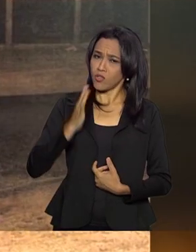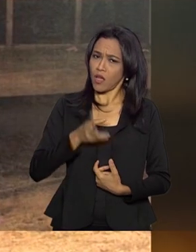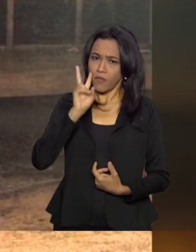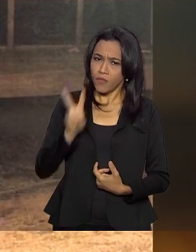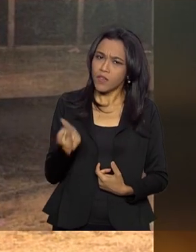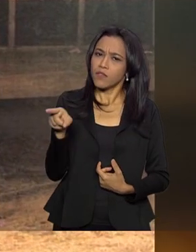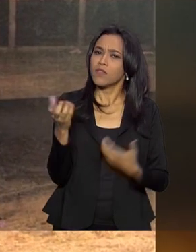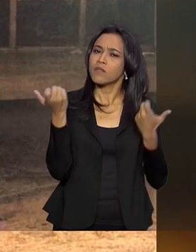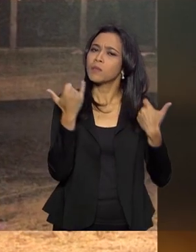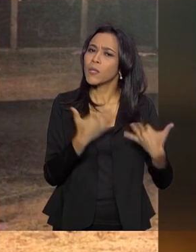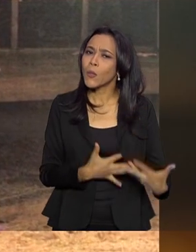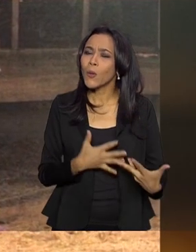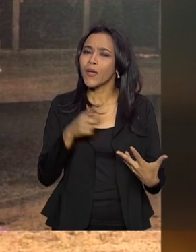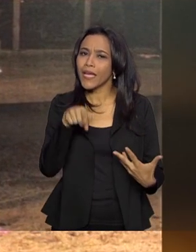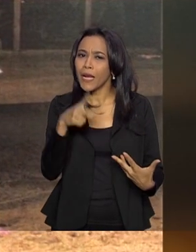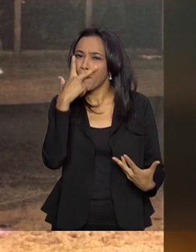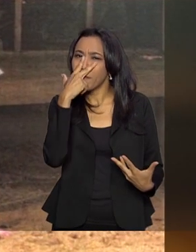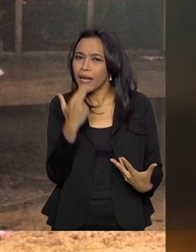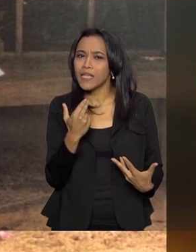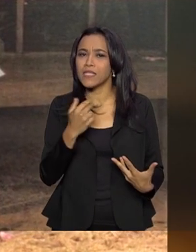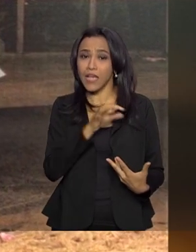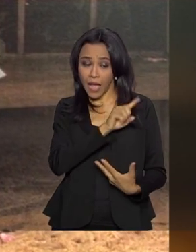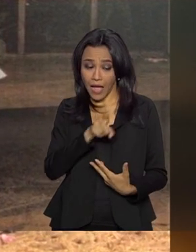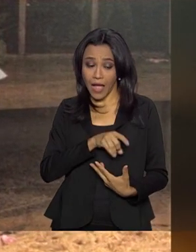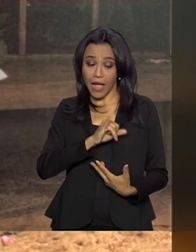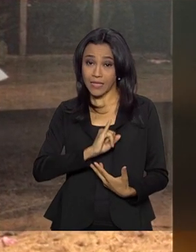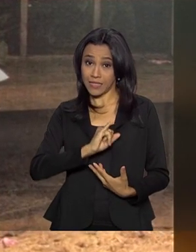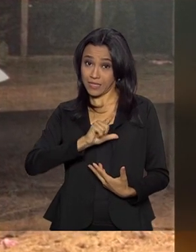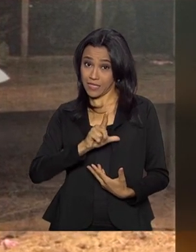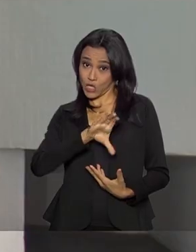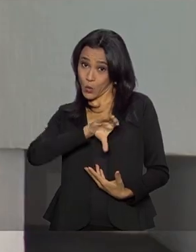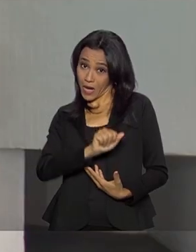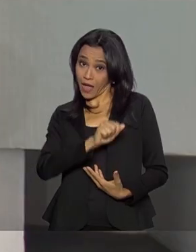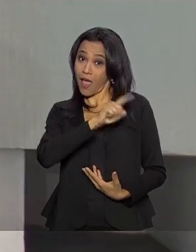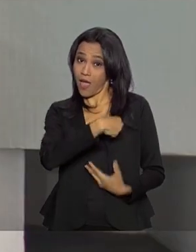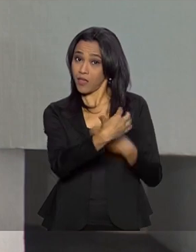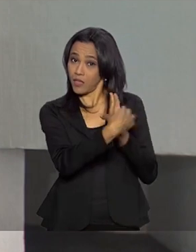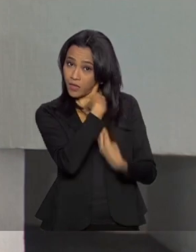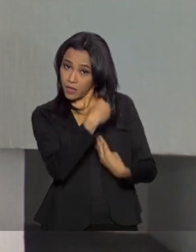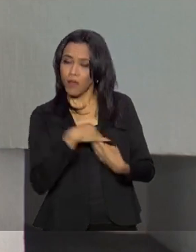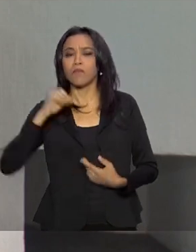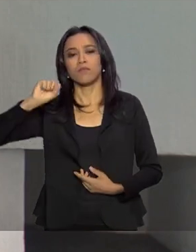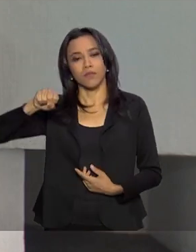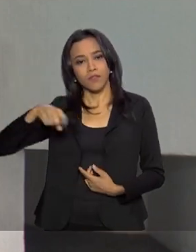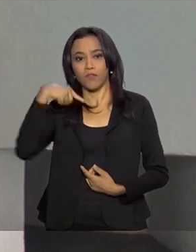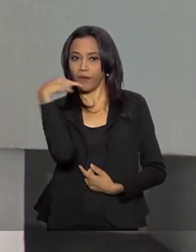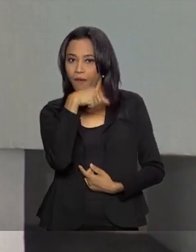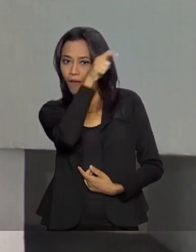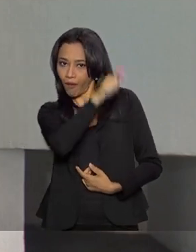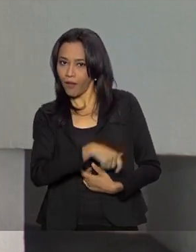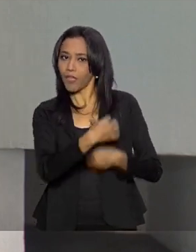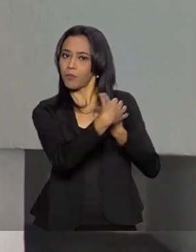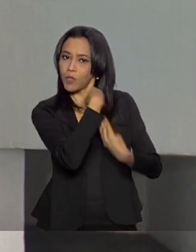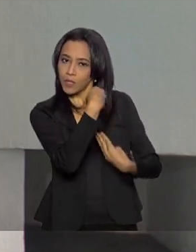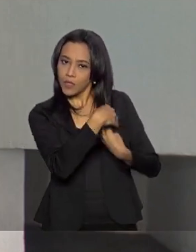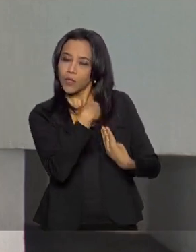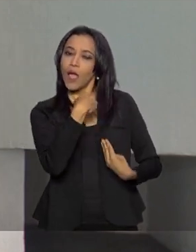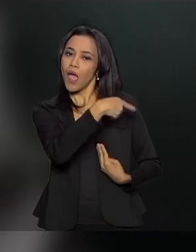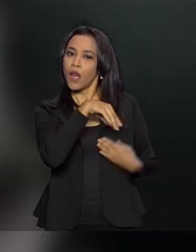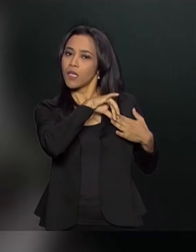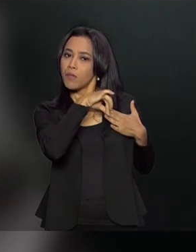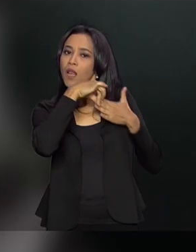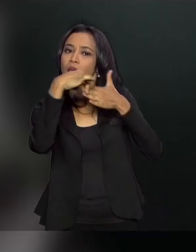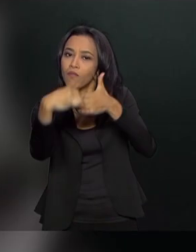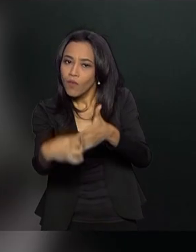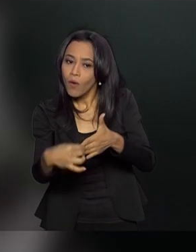citando que ela foi, assim, uma espécie de madrinha para você. Foi, foi. Foi ela que me levou para trabalhar, para fazer o